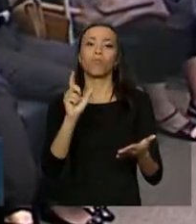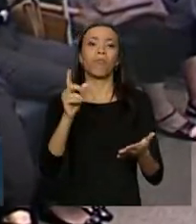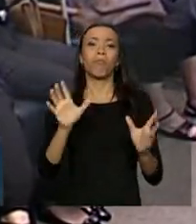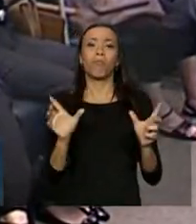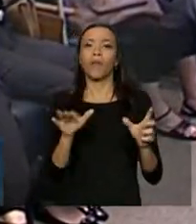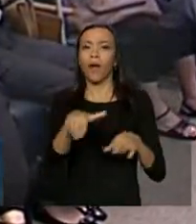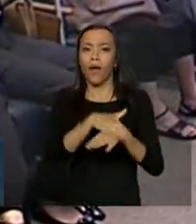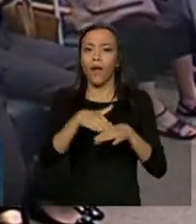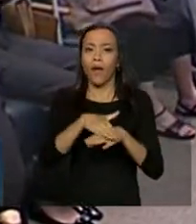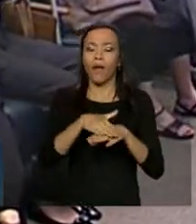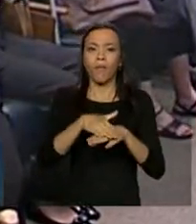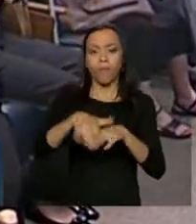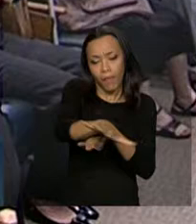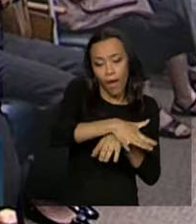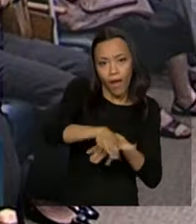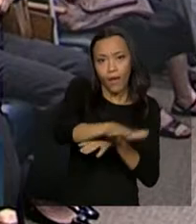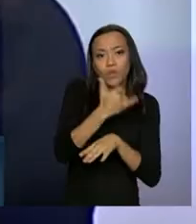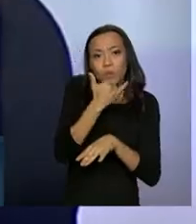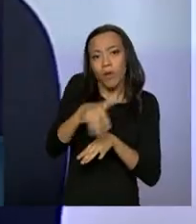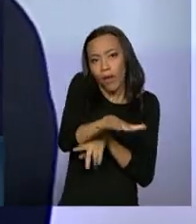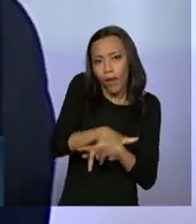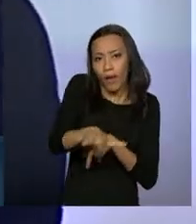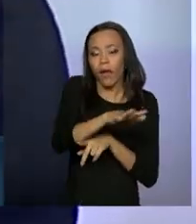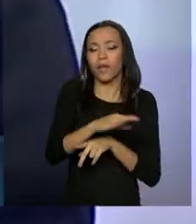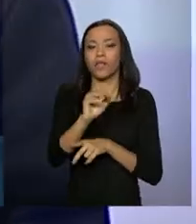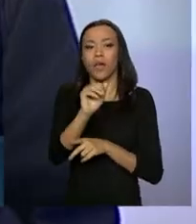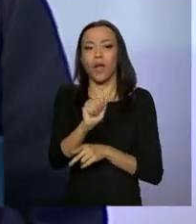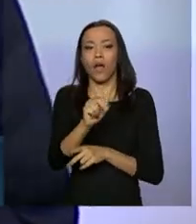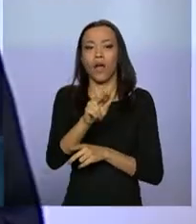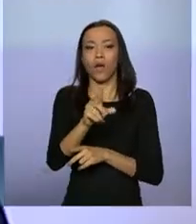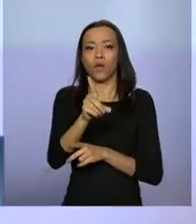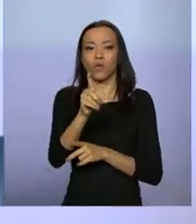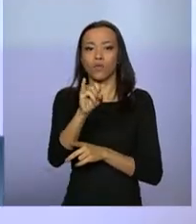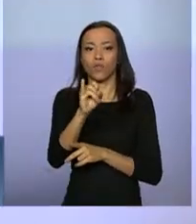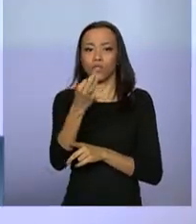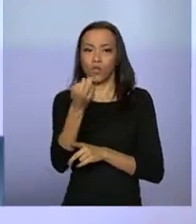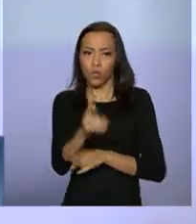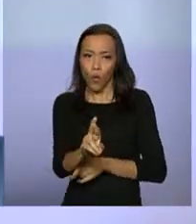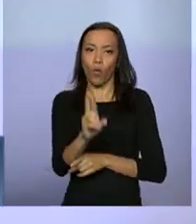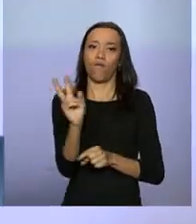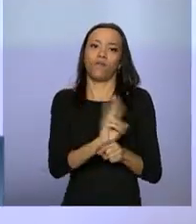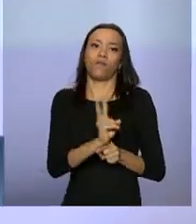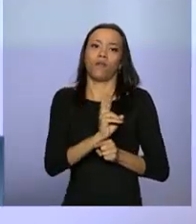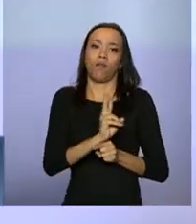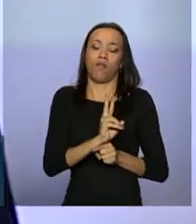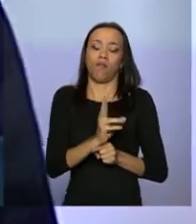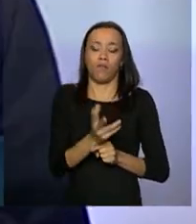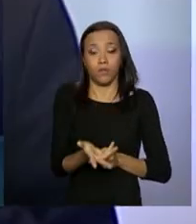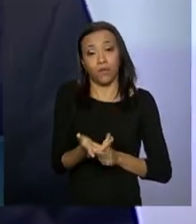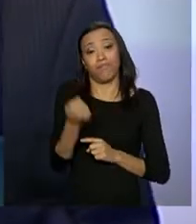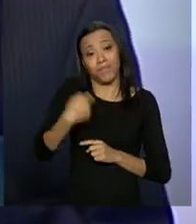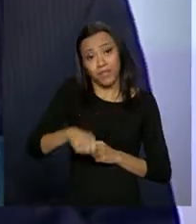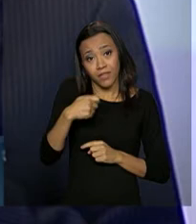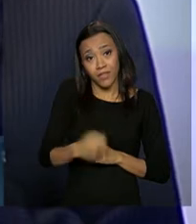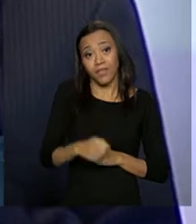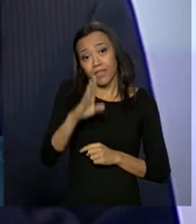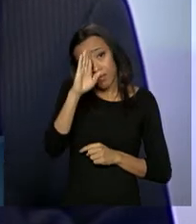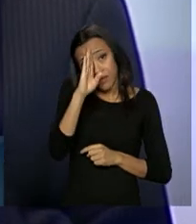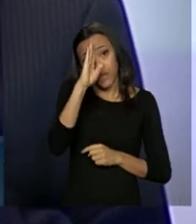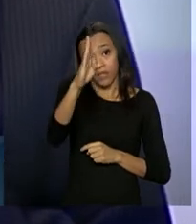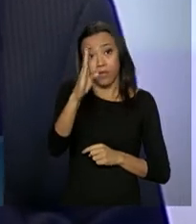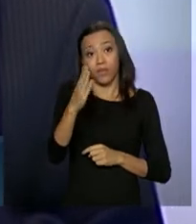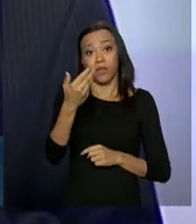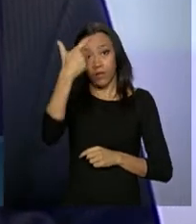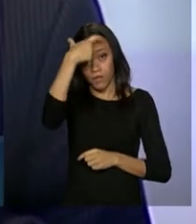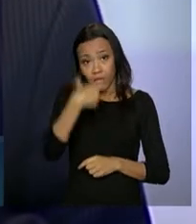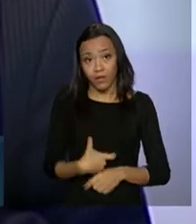Não se faz ação e não se faz ações aqui no Ministério do Trabalho sem essa ferramenta fundamental que é